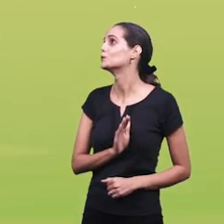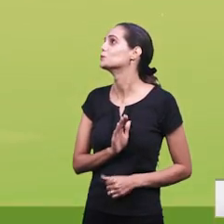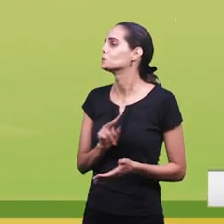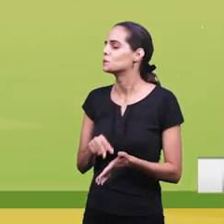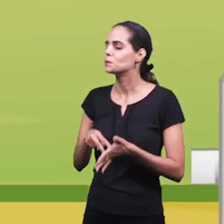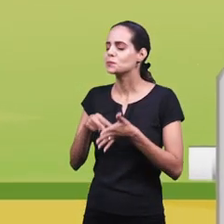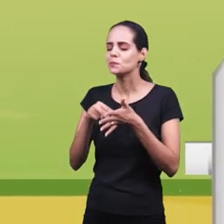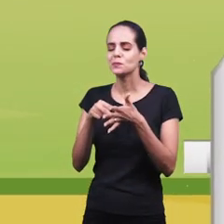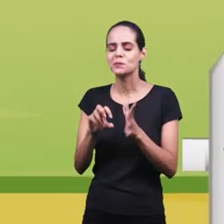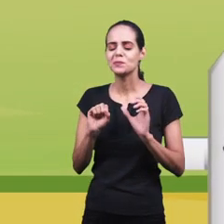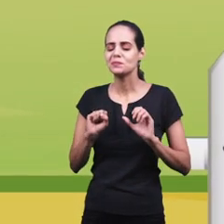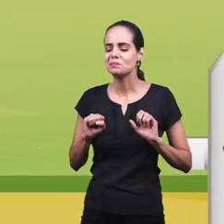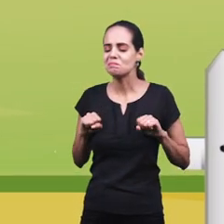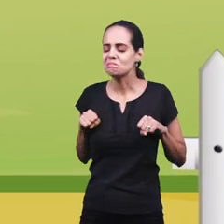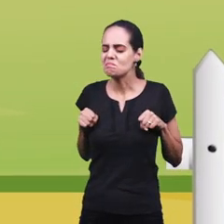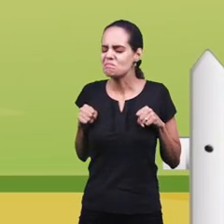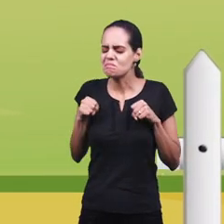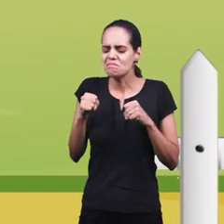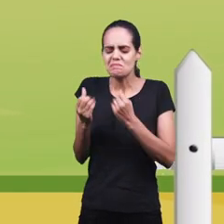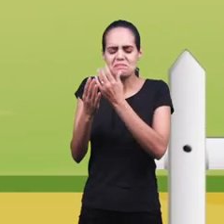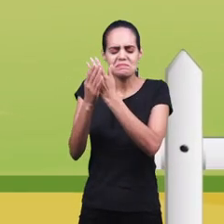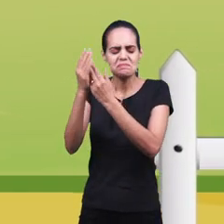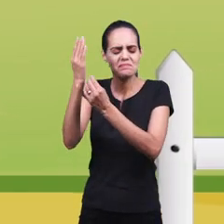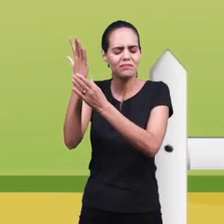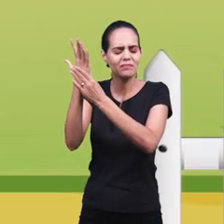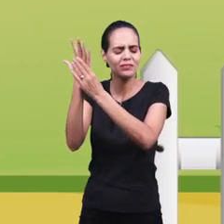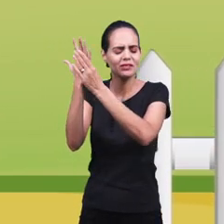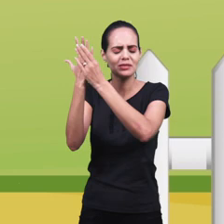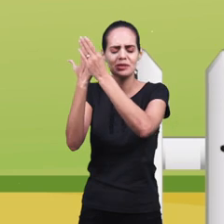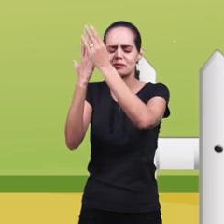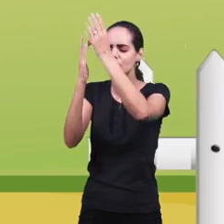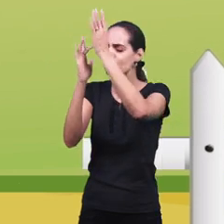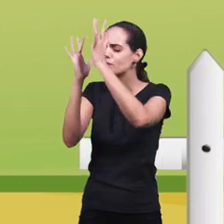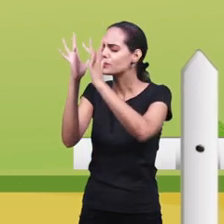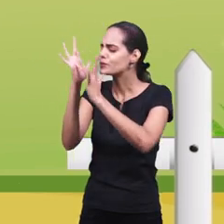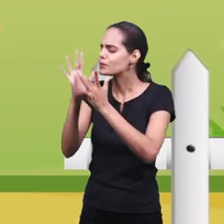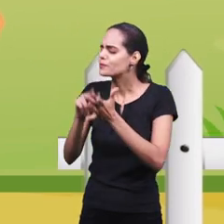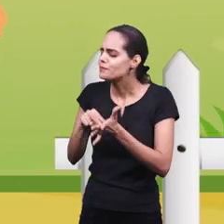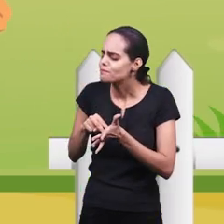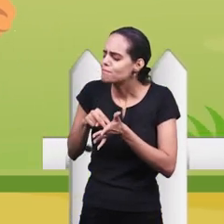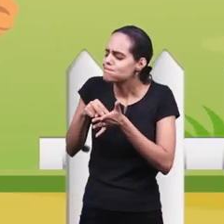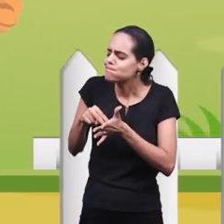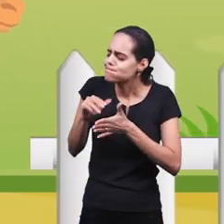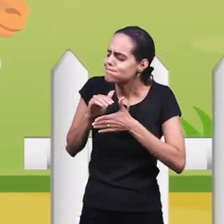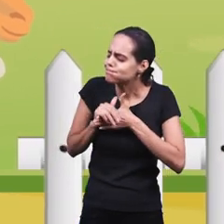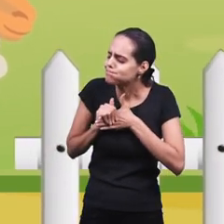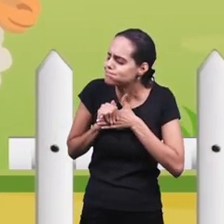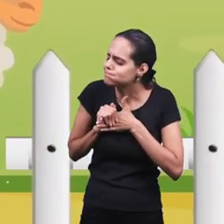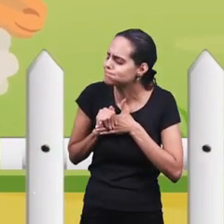Nos desabri em tuas mãos Jesus